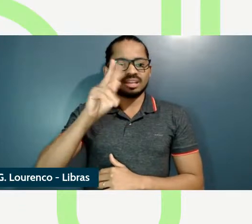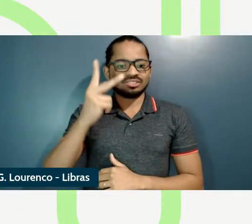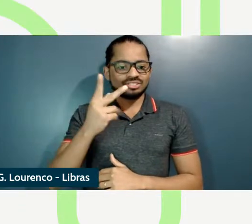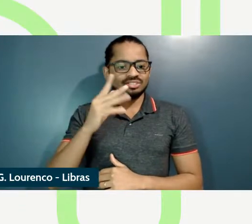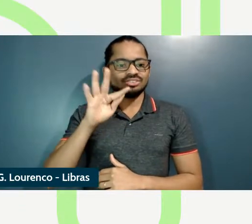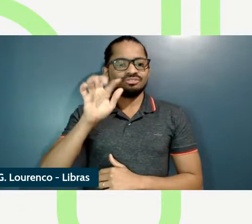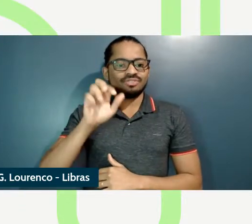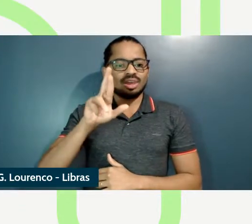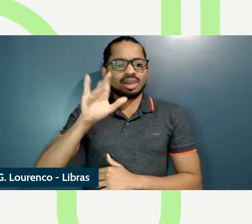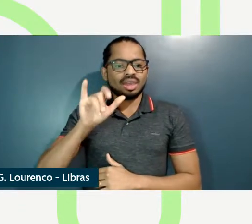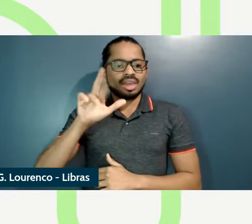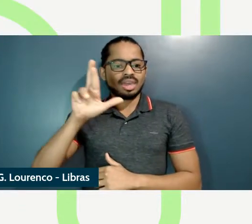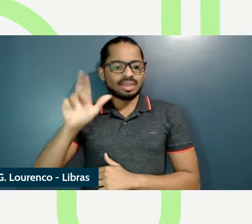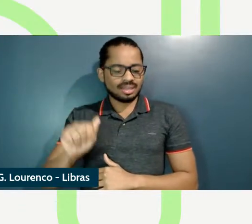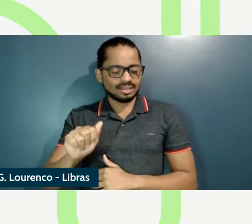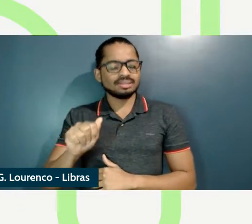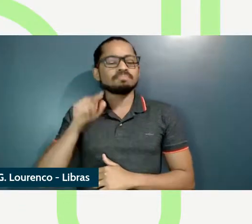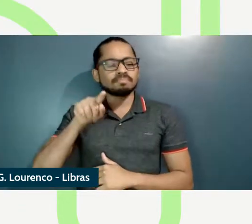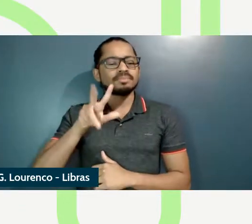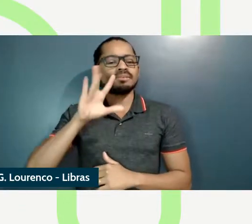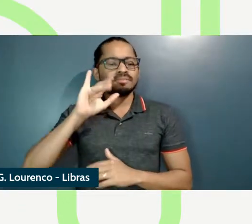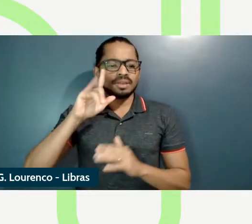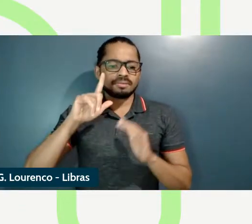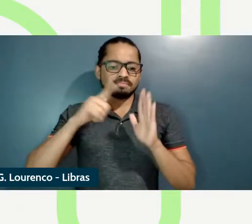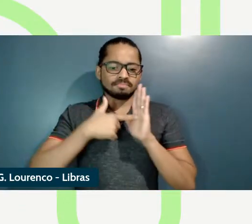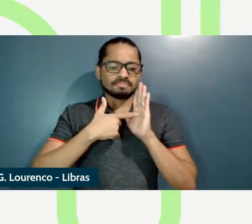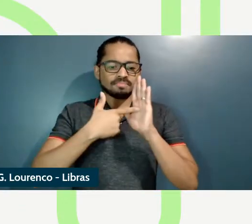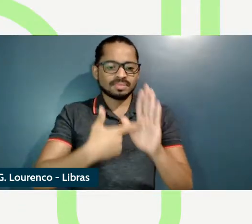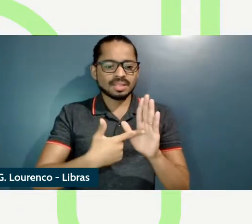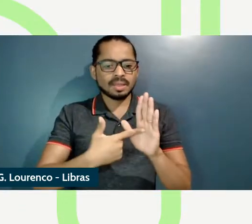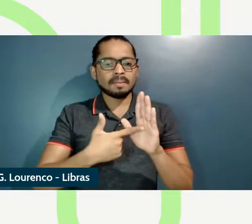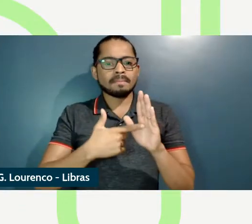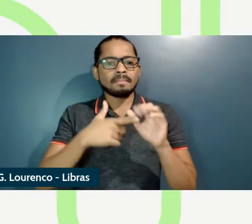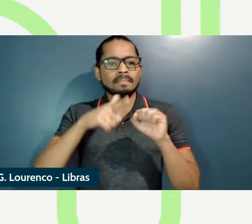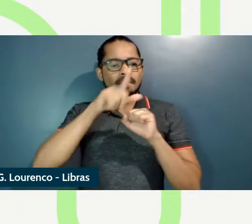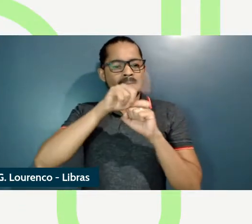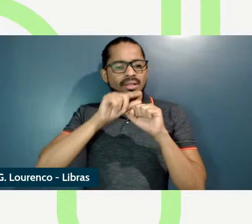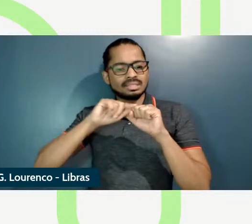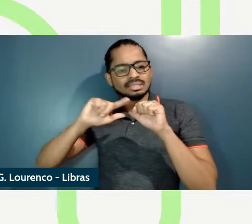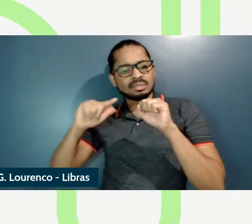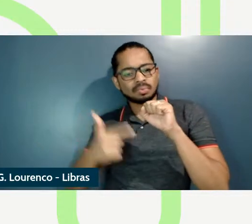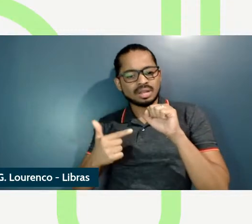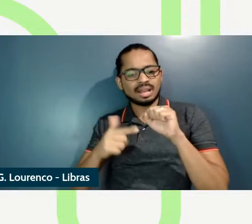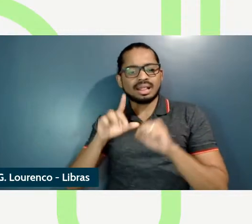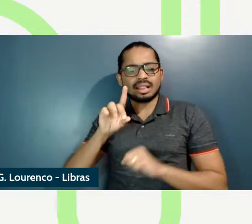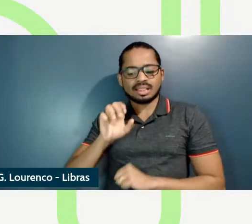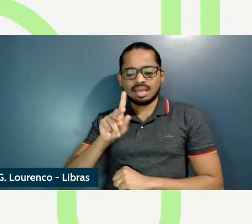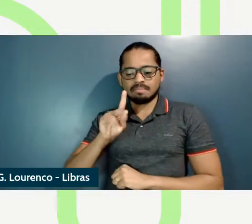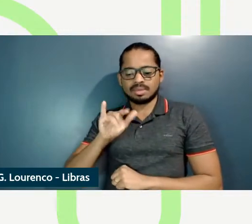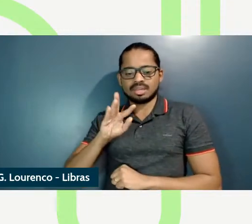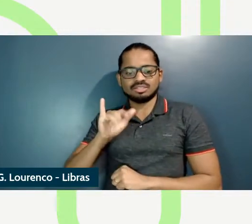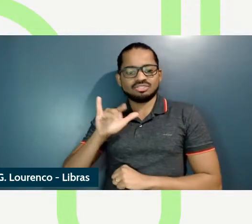intitulado Predicação Secundária Depictiva Small Clause Concordância e Derivação